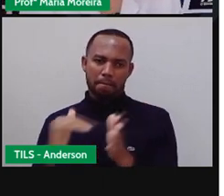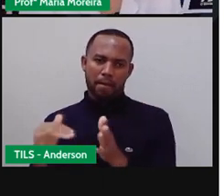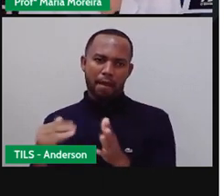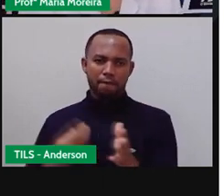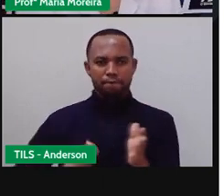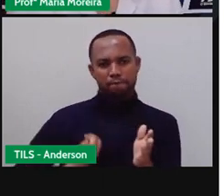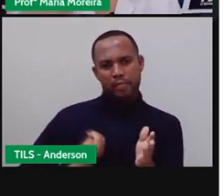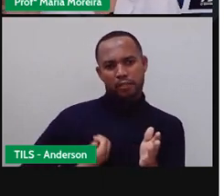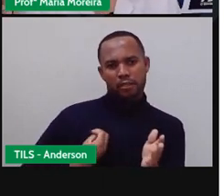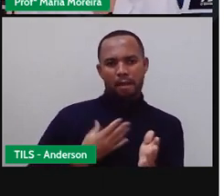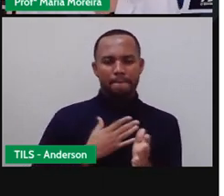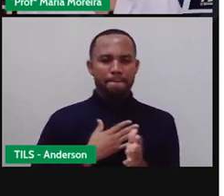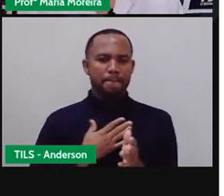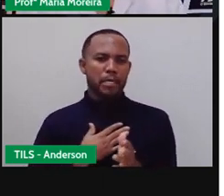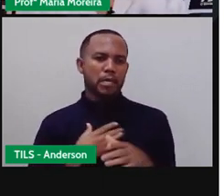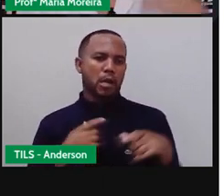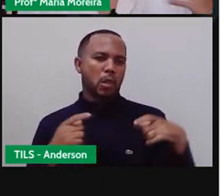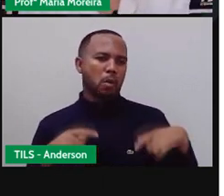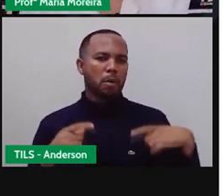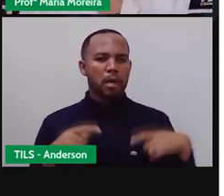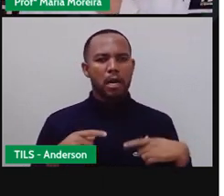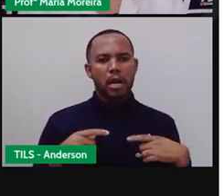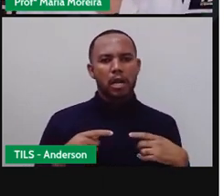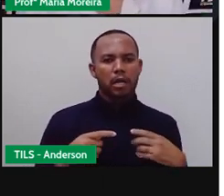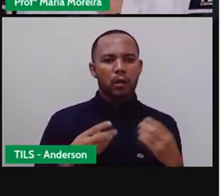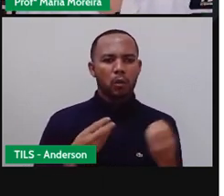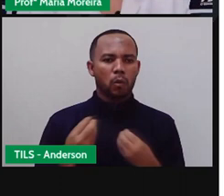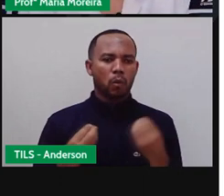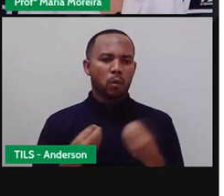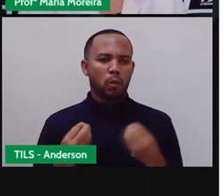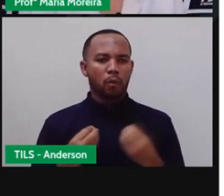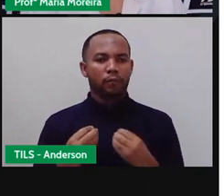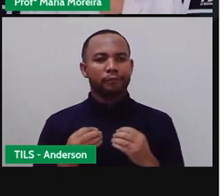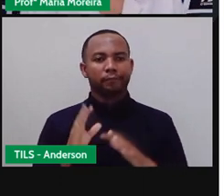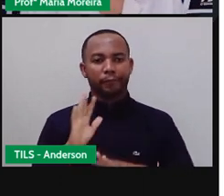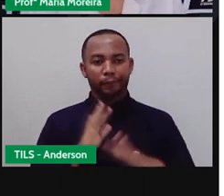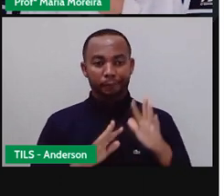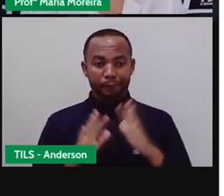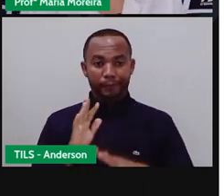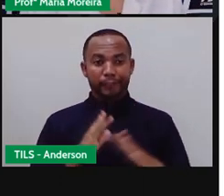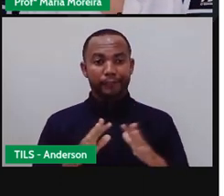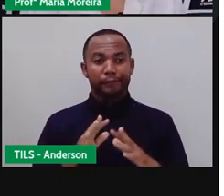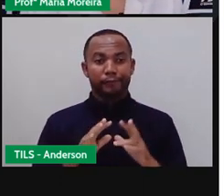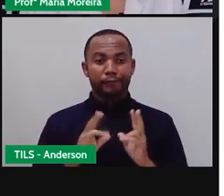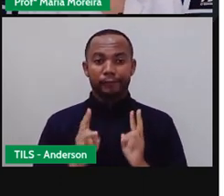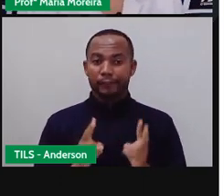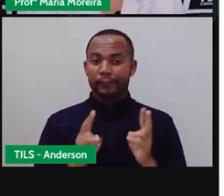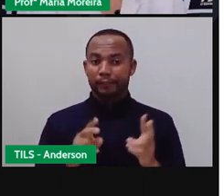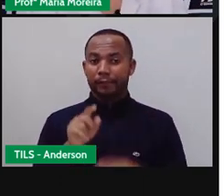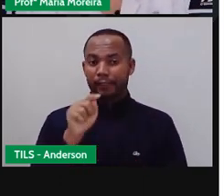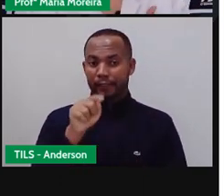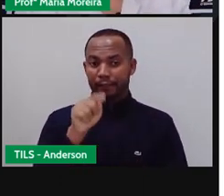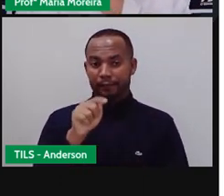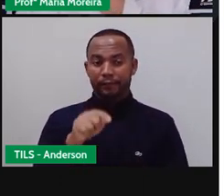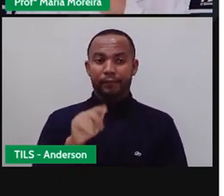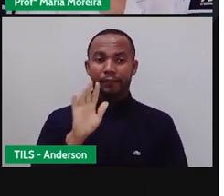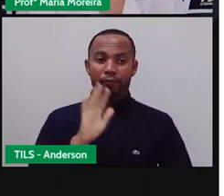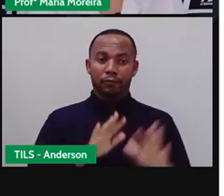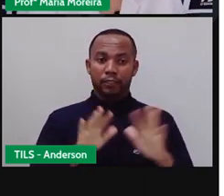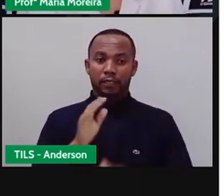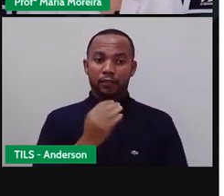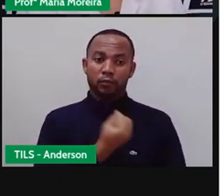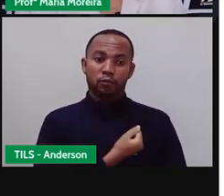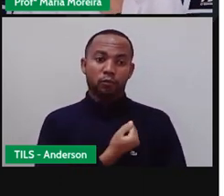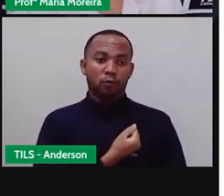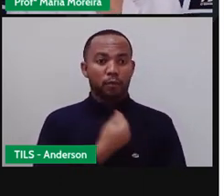estou, né, para onde eu estou indo, o que eu estou fazendo, esses dados, eles ficam ali. Então, eu preciso ter cuidado com o número de